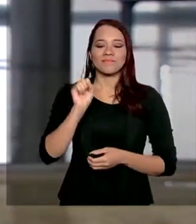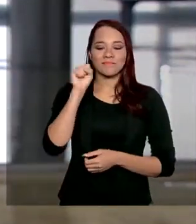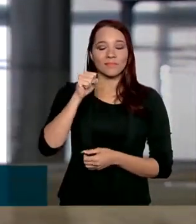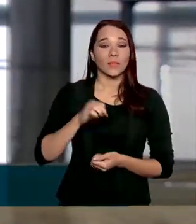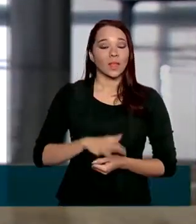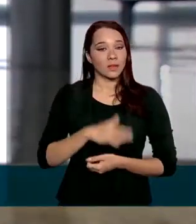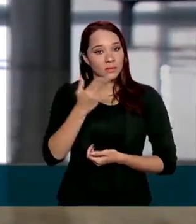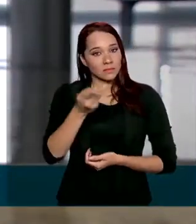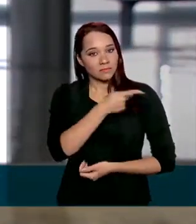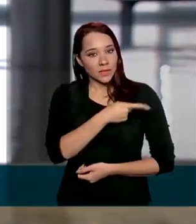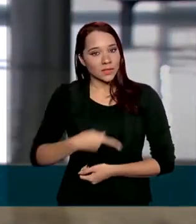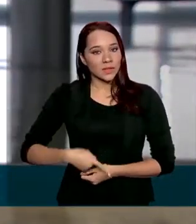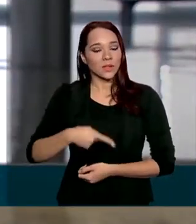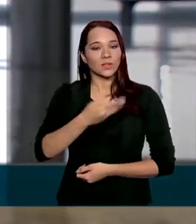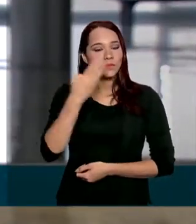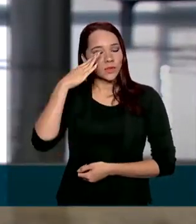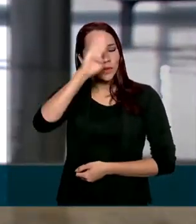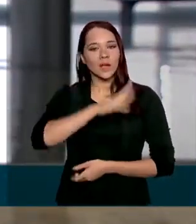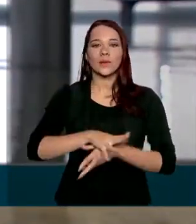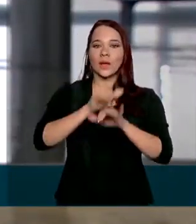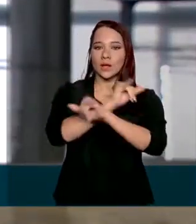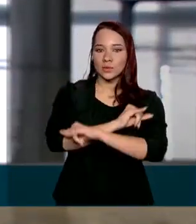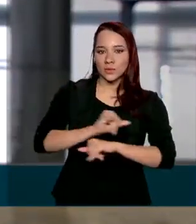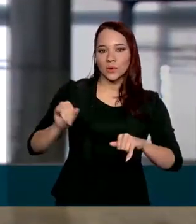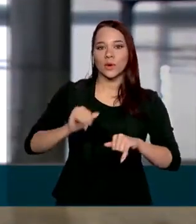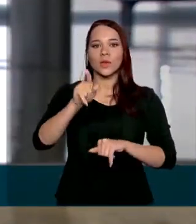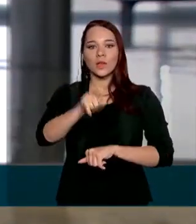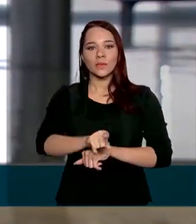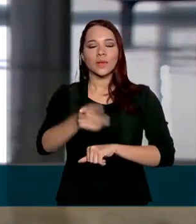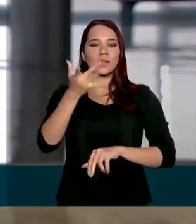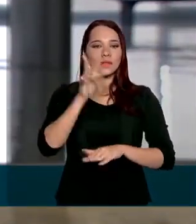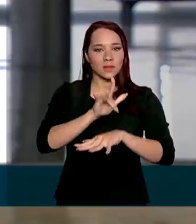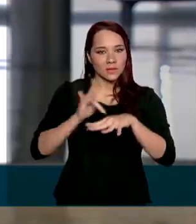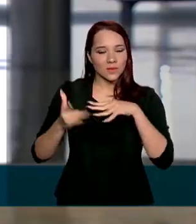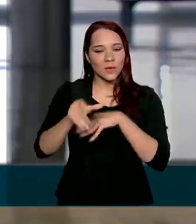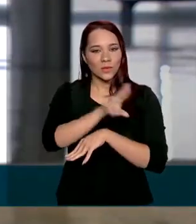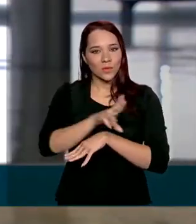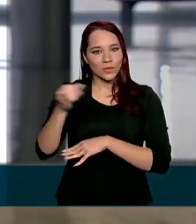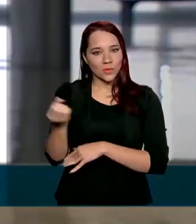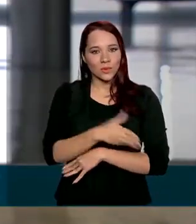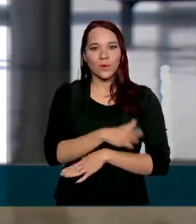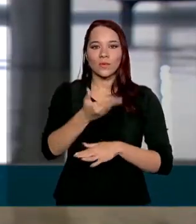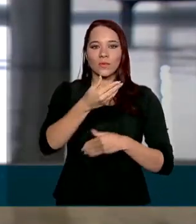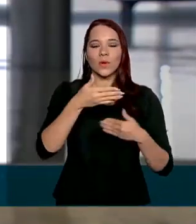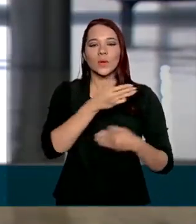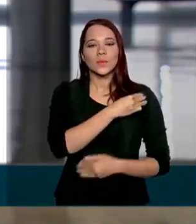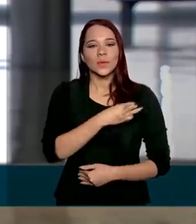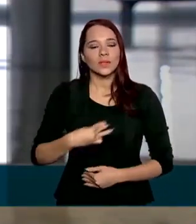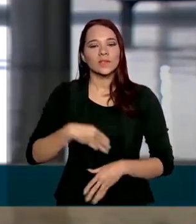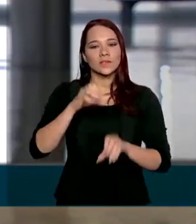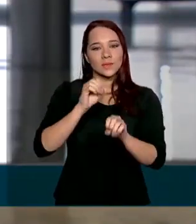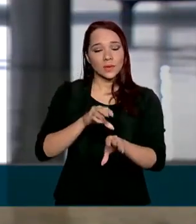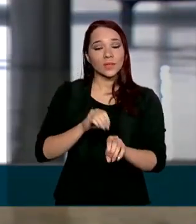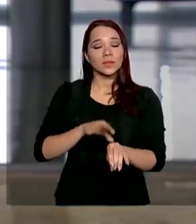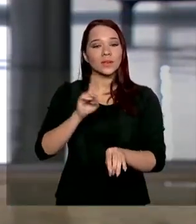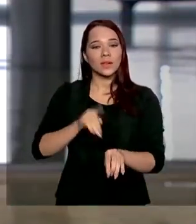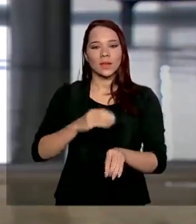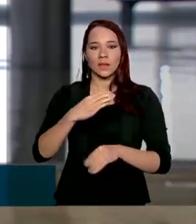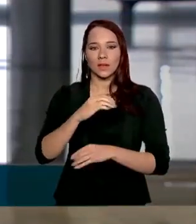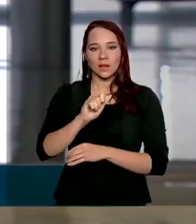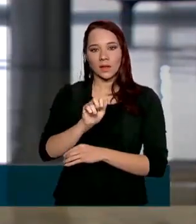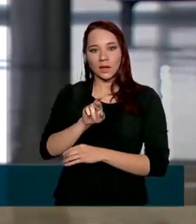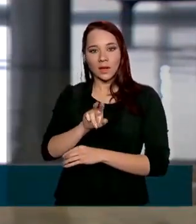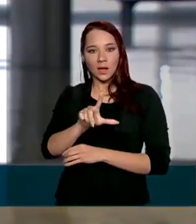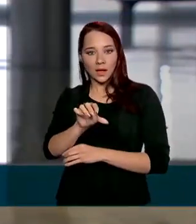disse, o presidente Jair Bolsonaro anunciou agora há pouco pelas redes sociais o nome do novo ministro da Educação, que será Carlos